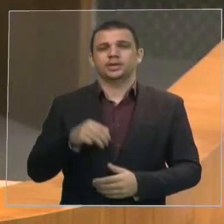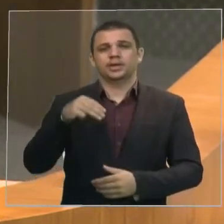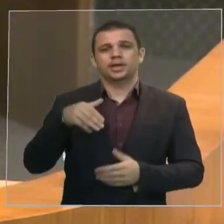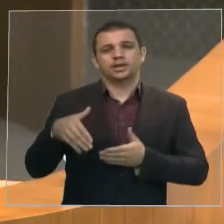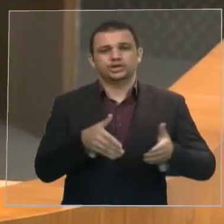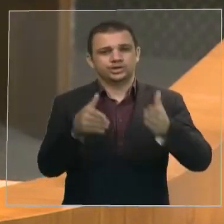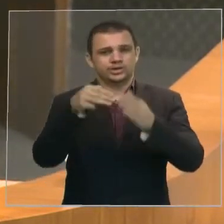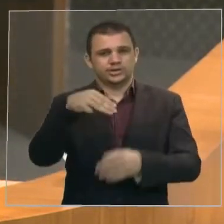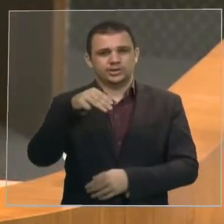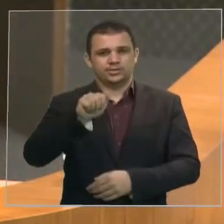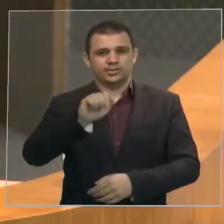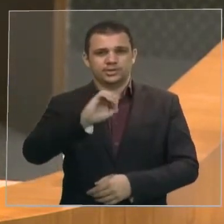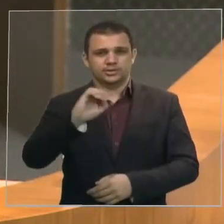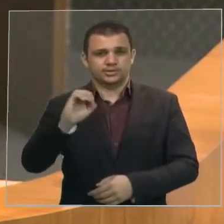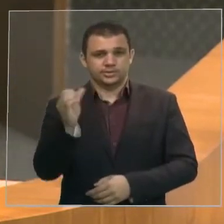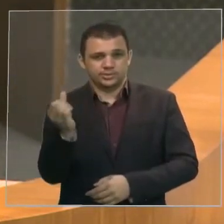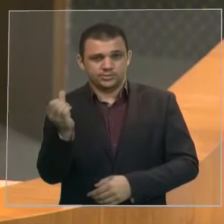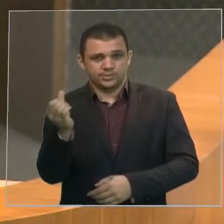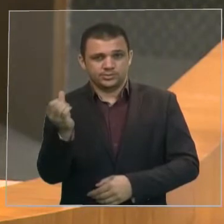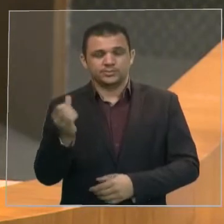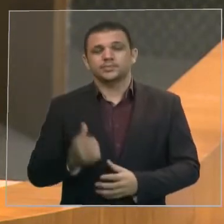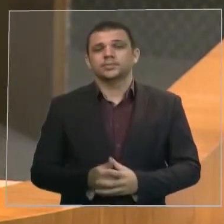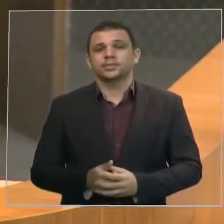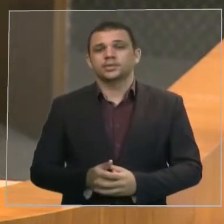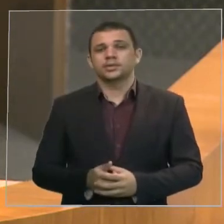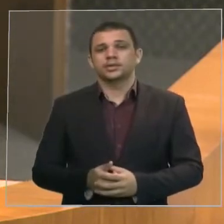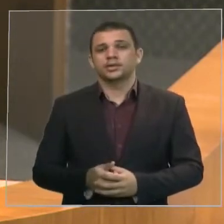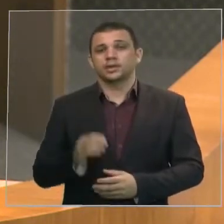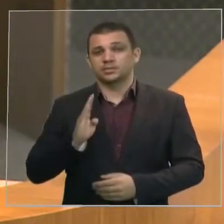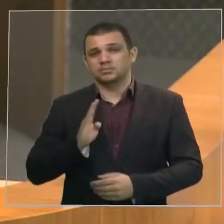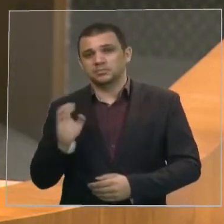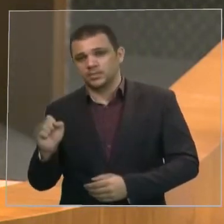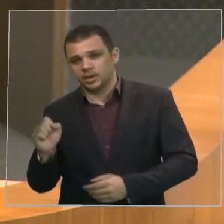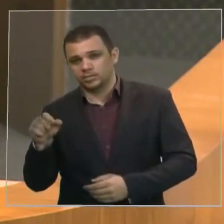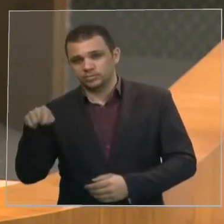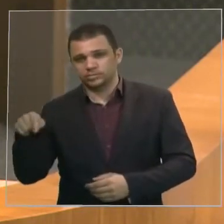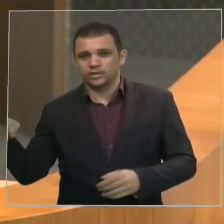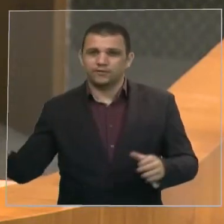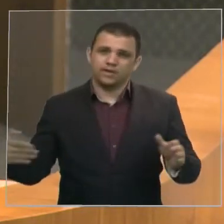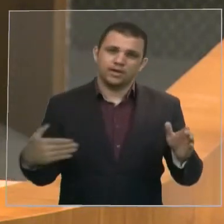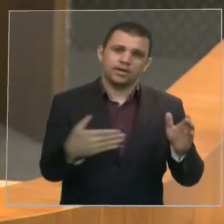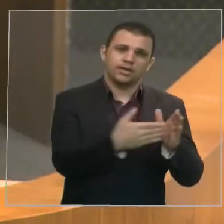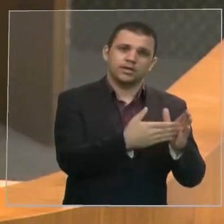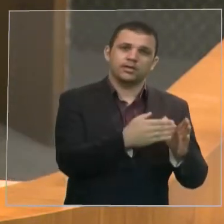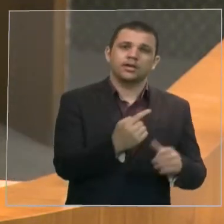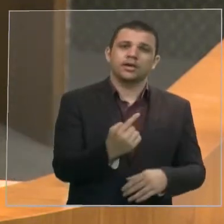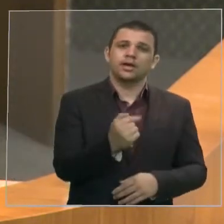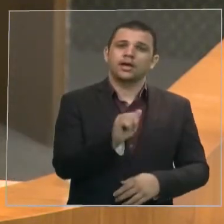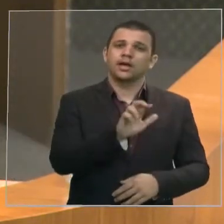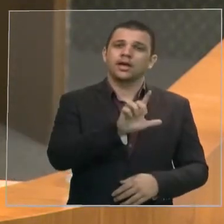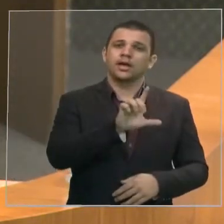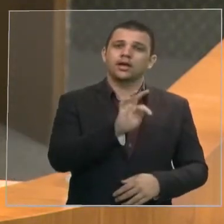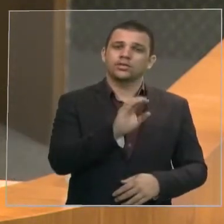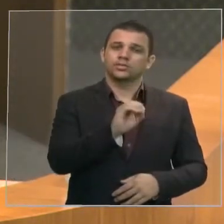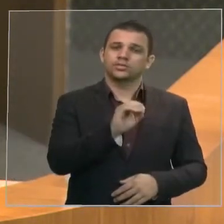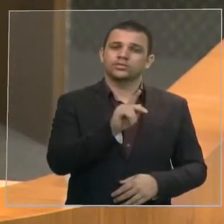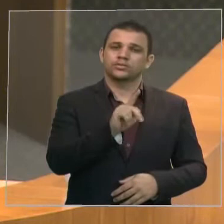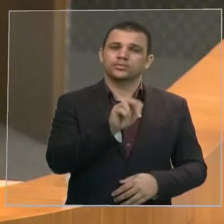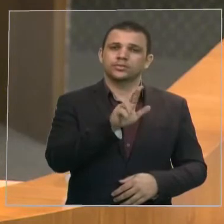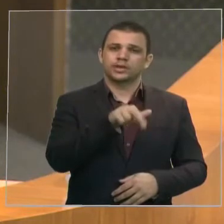-006, rodovia que corta balsas a Alto Parnaíba. Ela está praticamente inexistente.